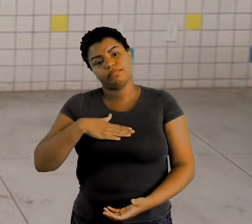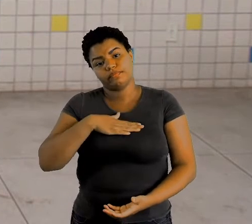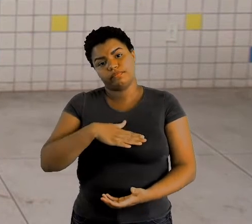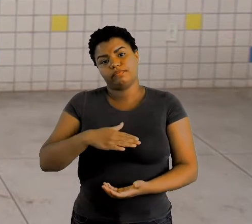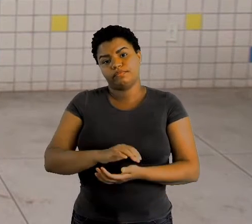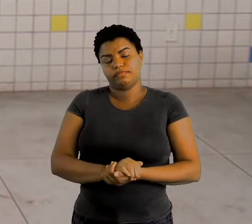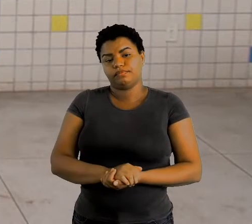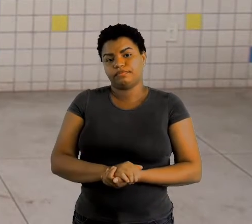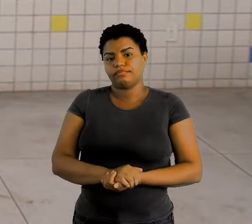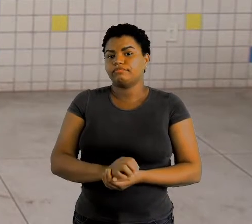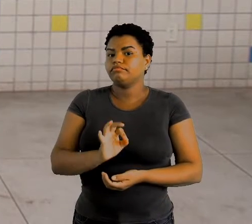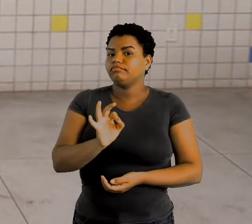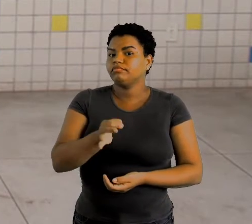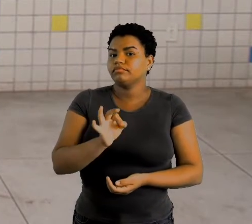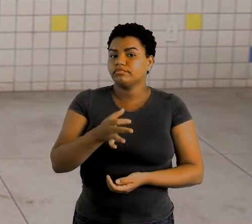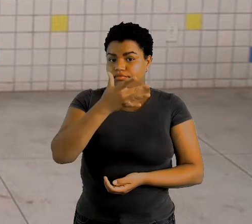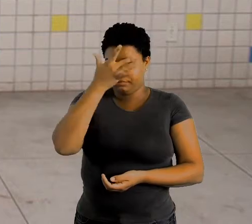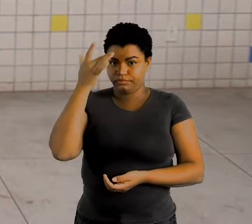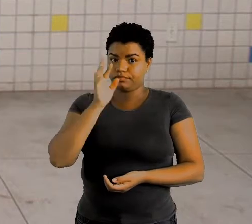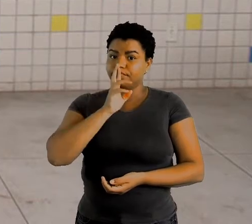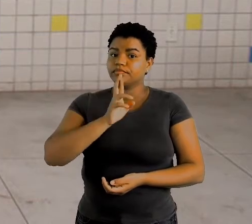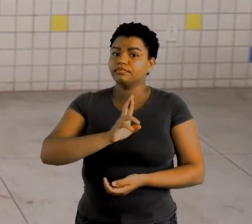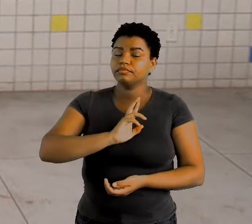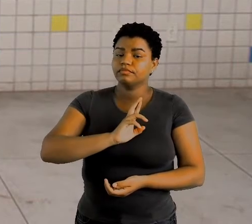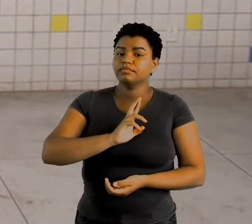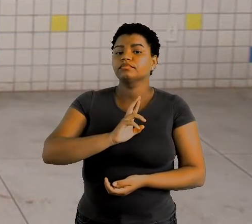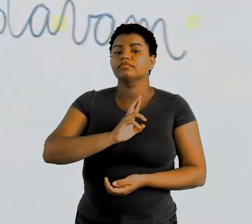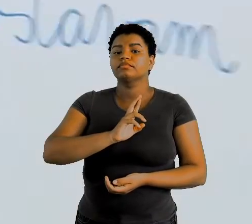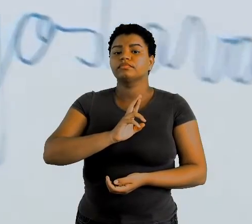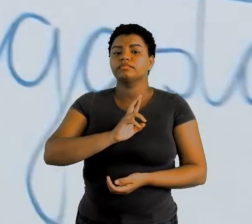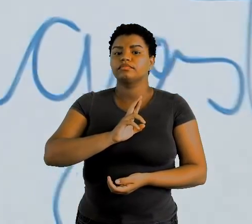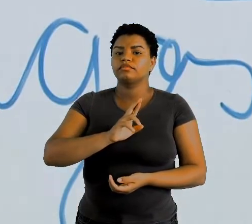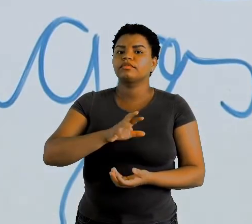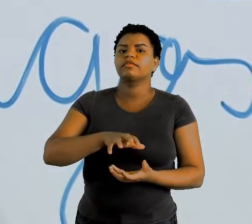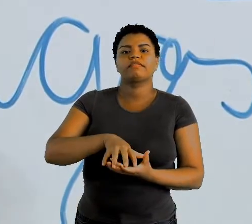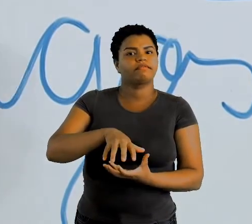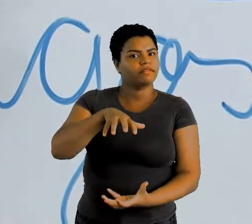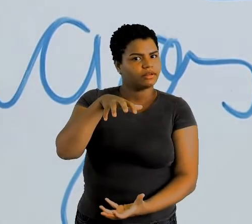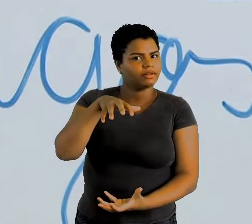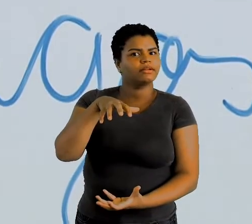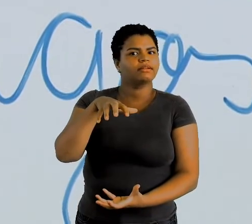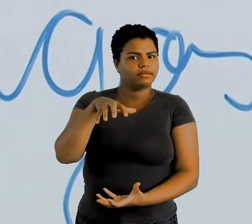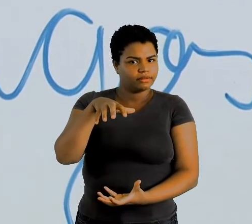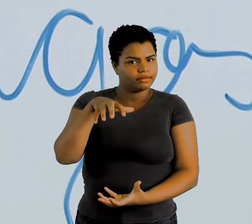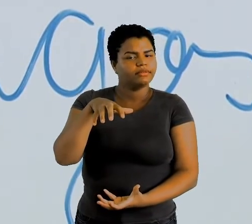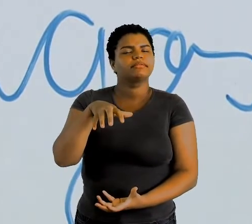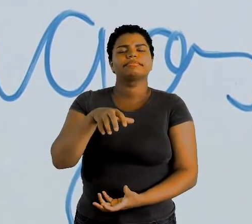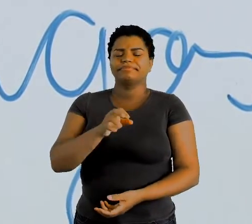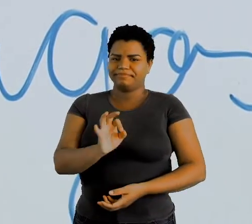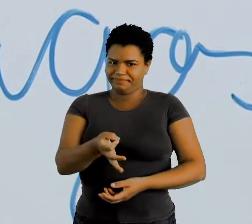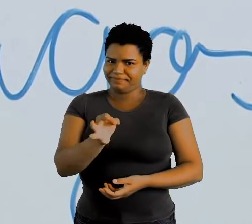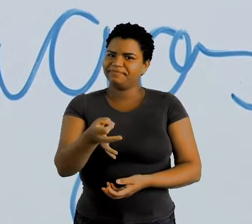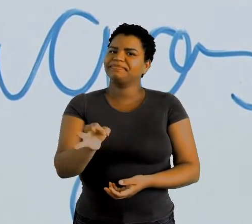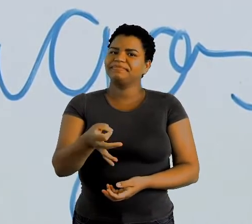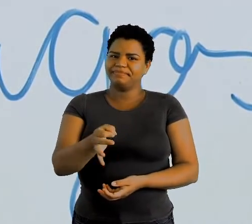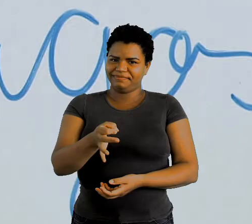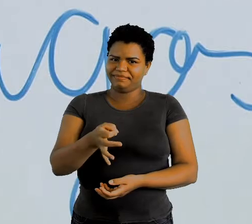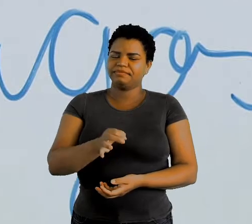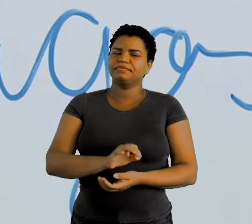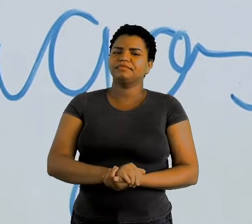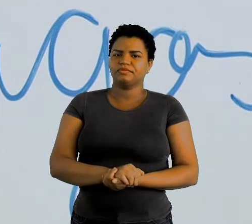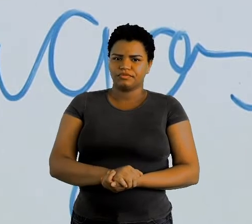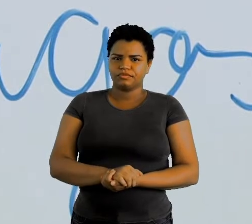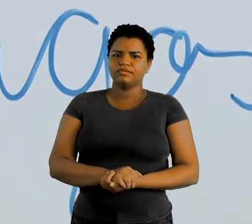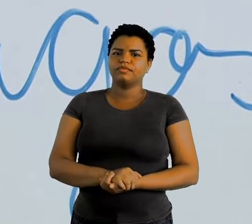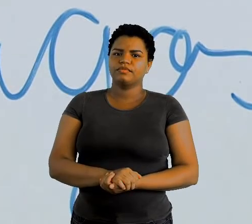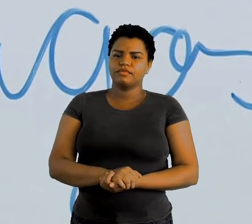Acertou quem respondeu velhas. Velhas. Isso mesmo. Velhas